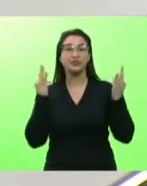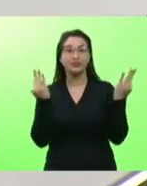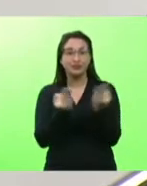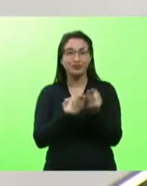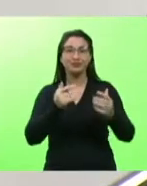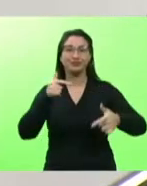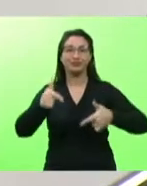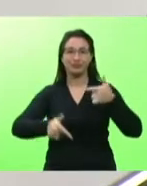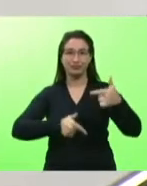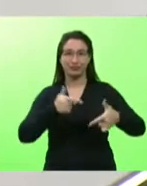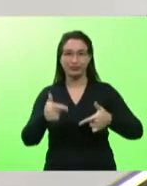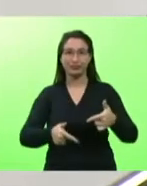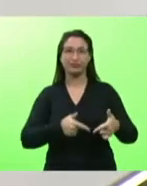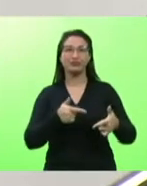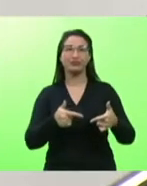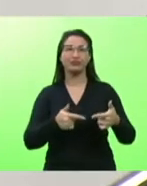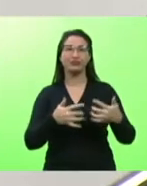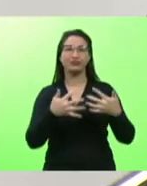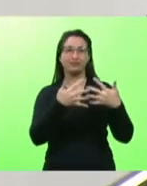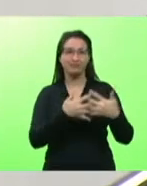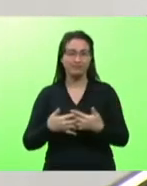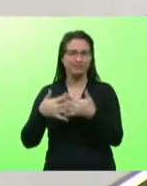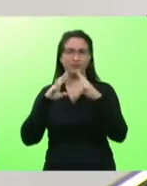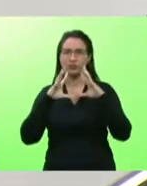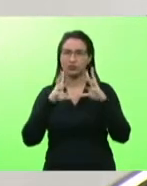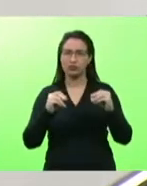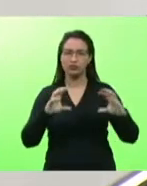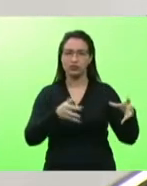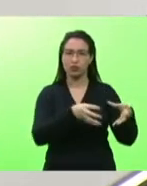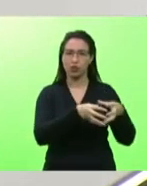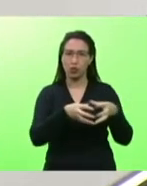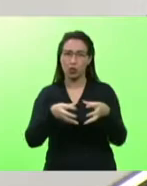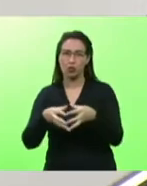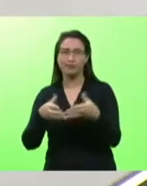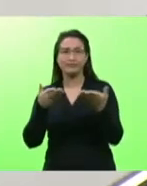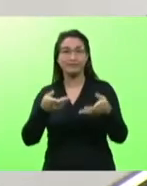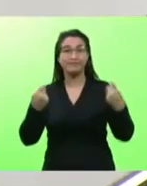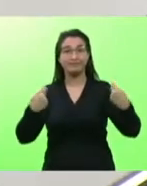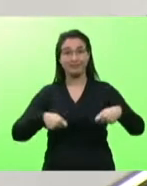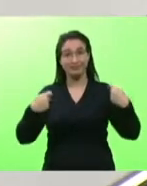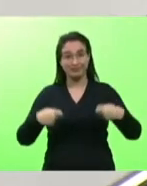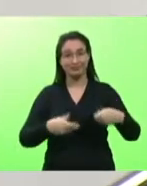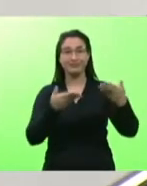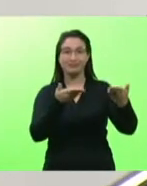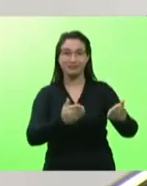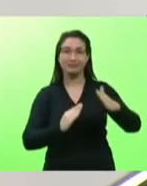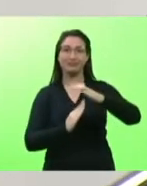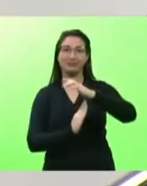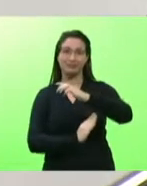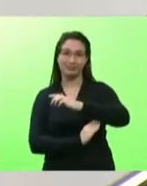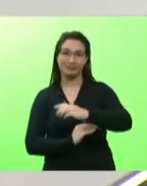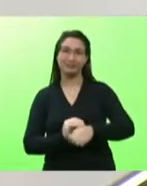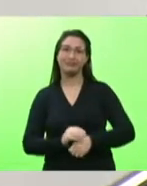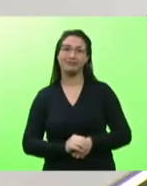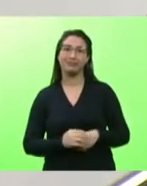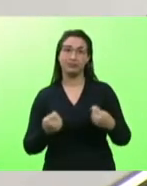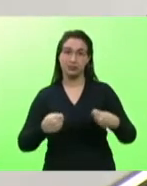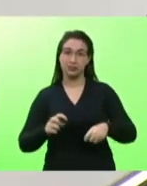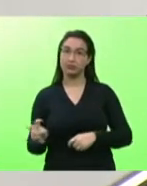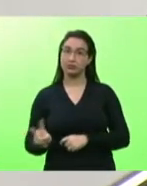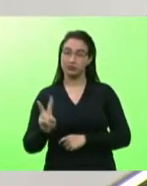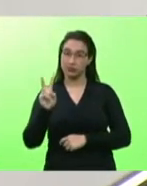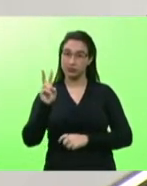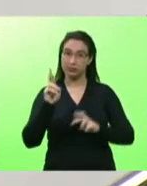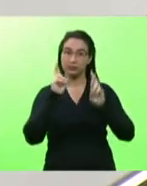caminhoneiros, toda uma cadeia produtiva que depende do complexo portuário e que precisa ser valorizada e